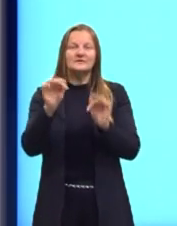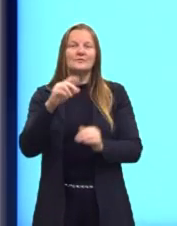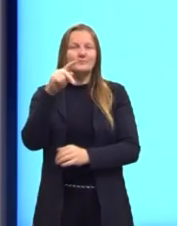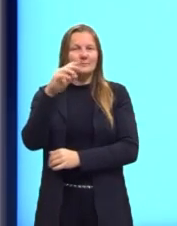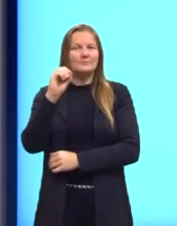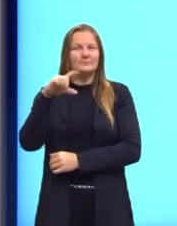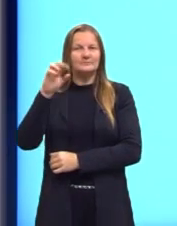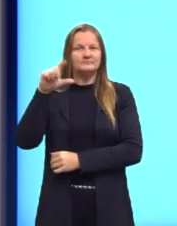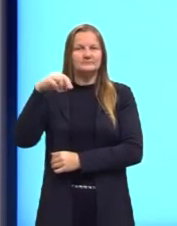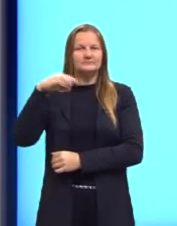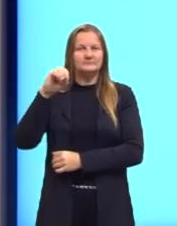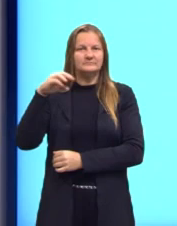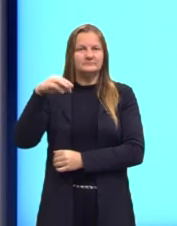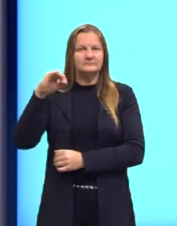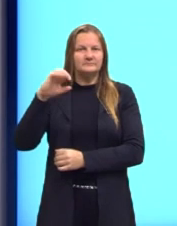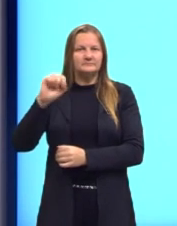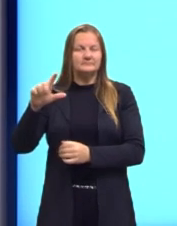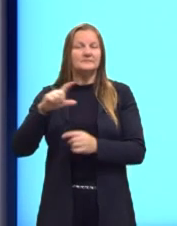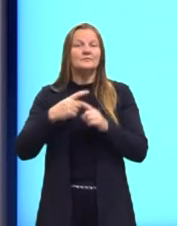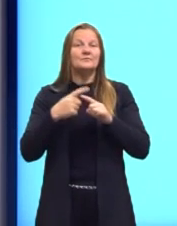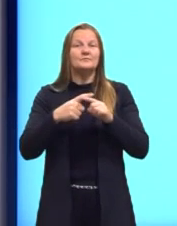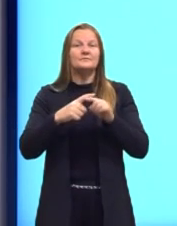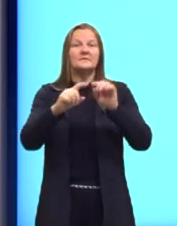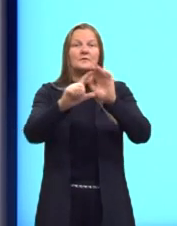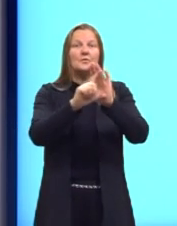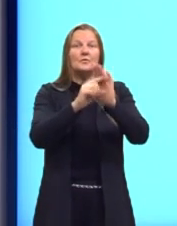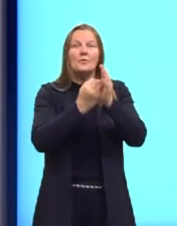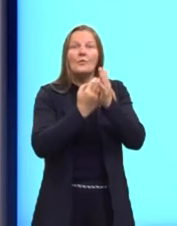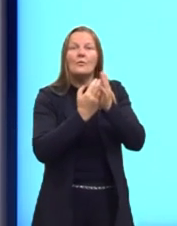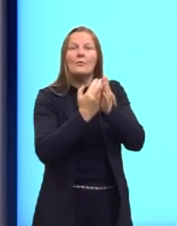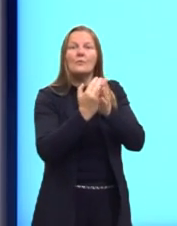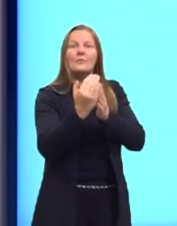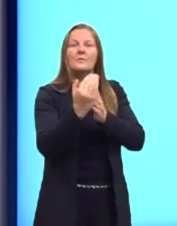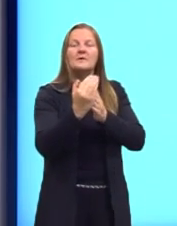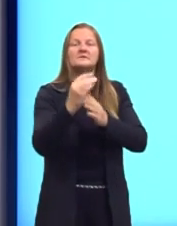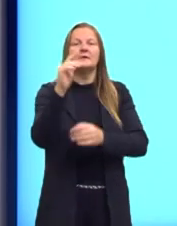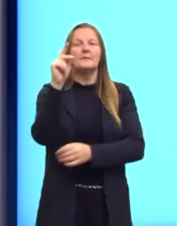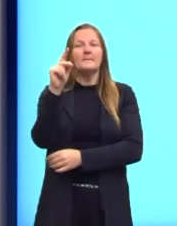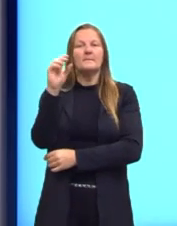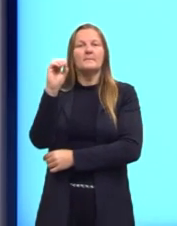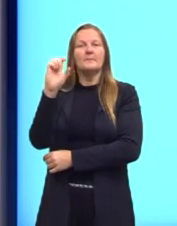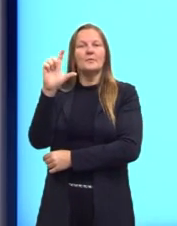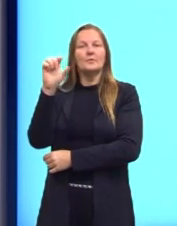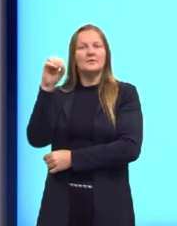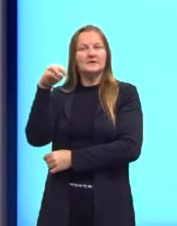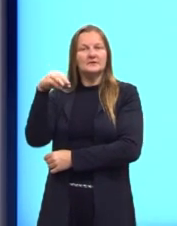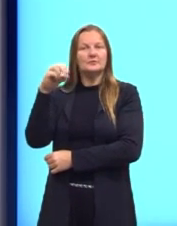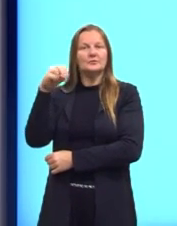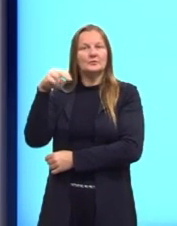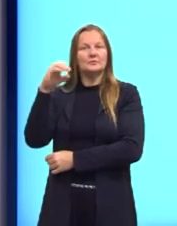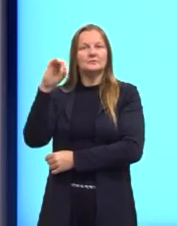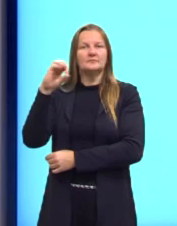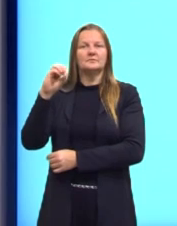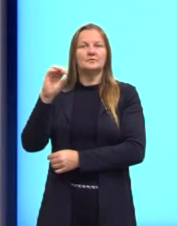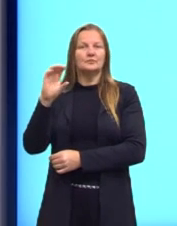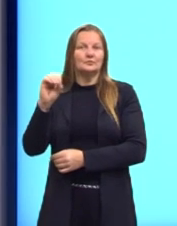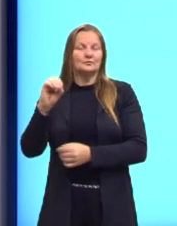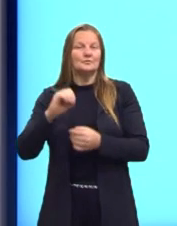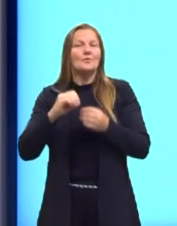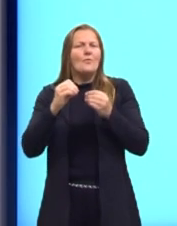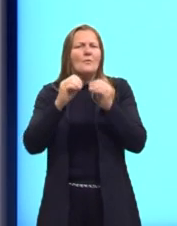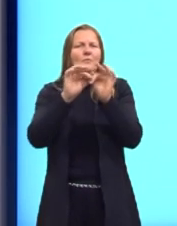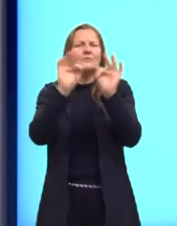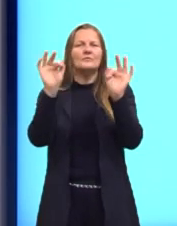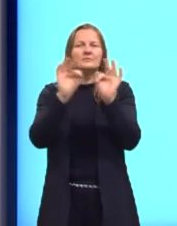polinomial quando a sua lei de formação é um polinômio, como o nome, né? Já nos remete. As funções